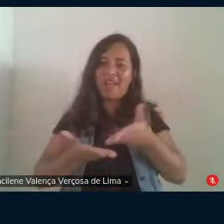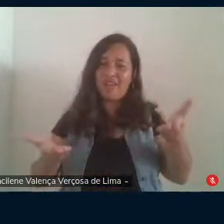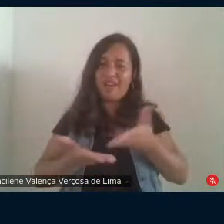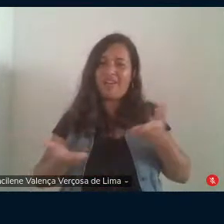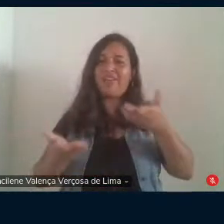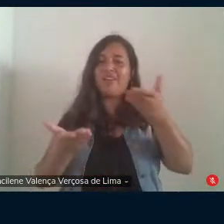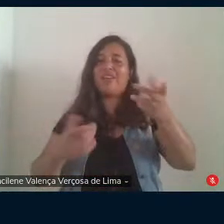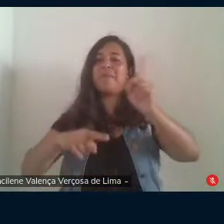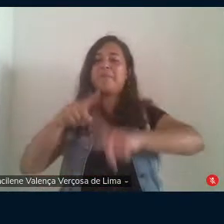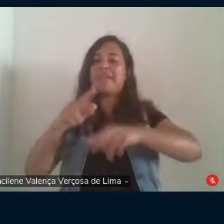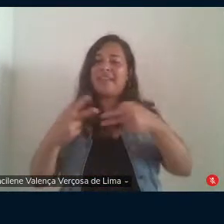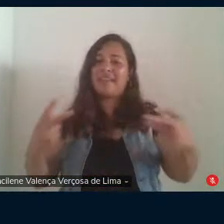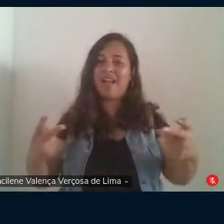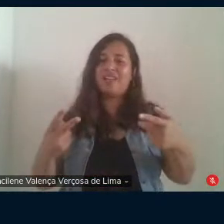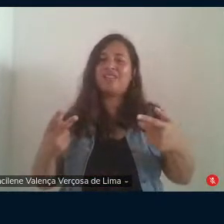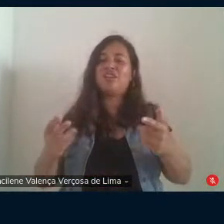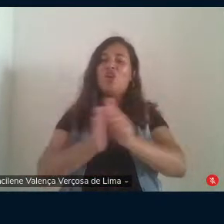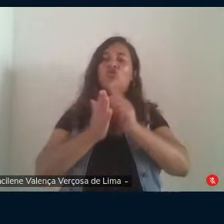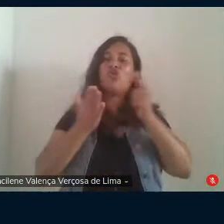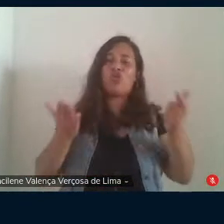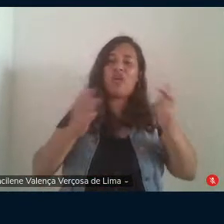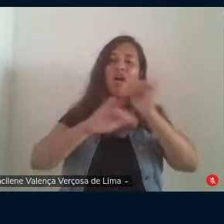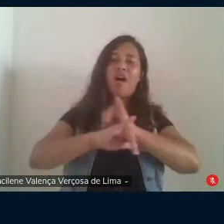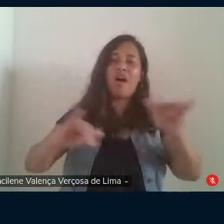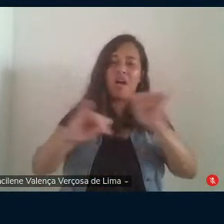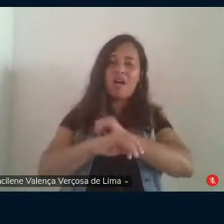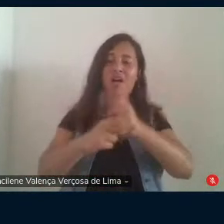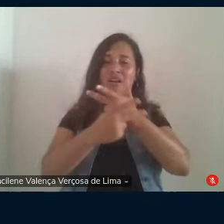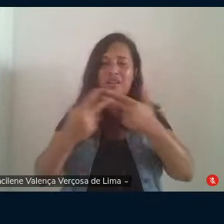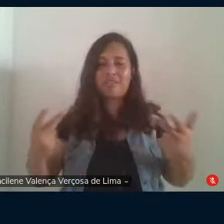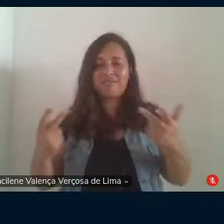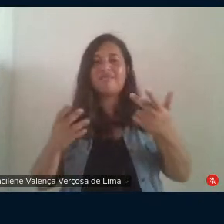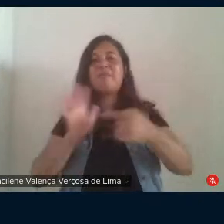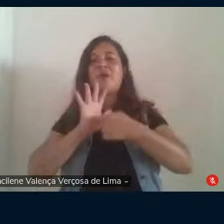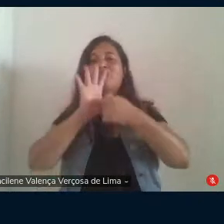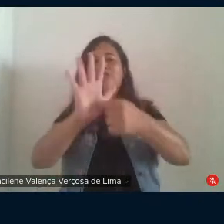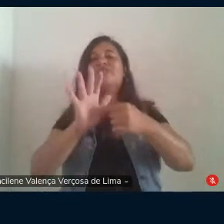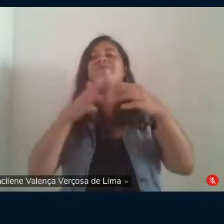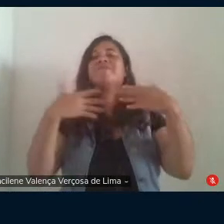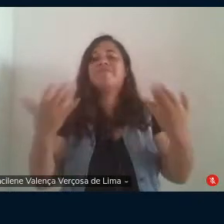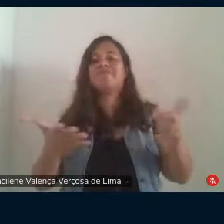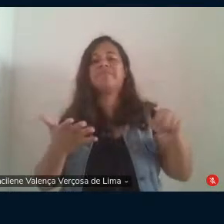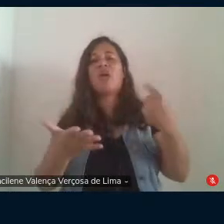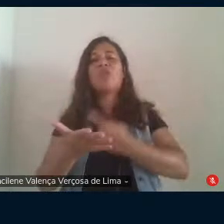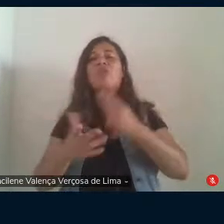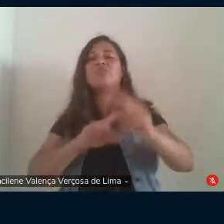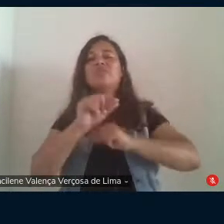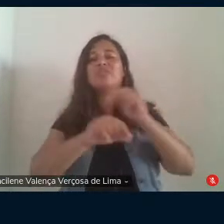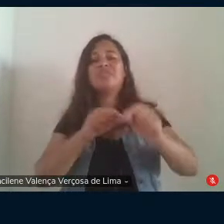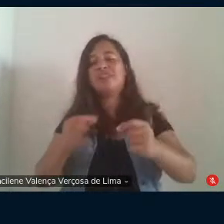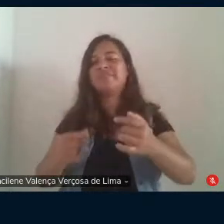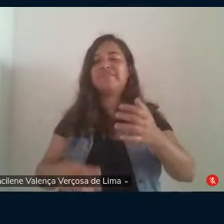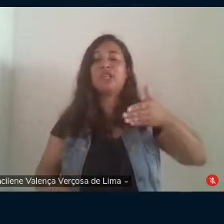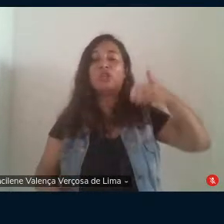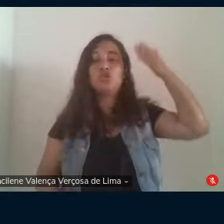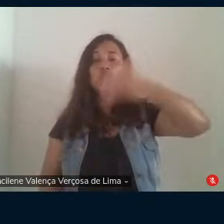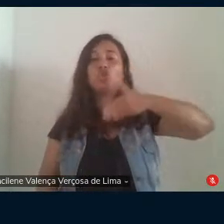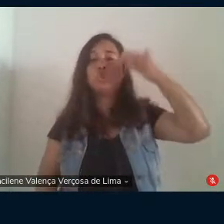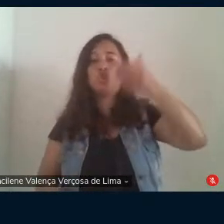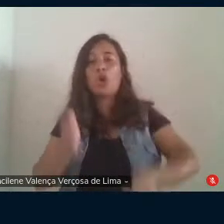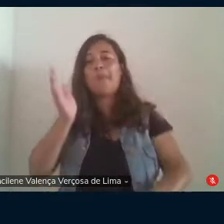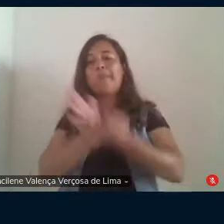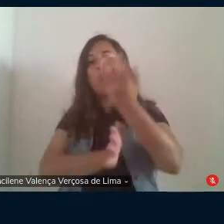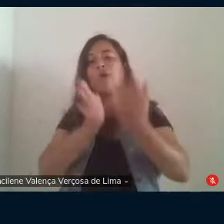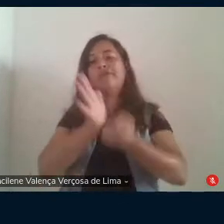materiais dessas matérias de jornal expondo aí para a gente os discursos produzidos como